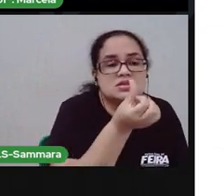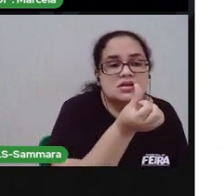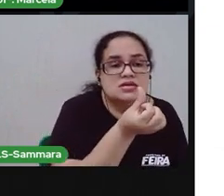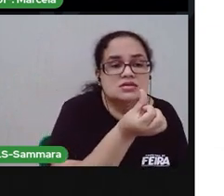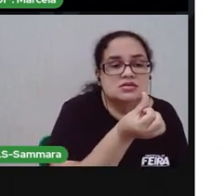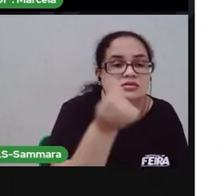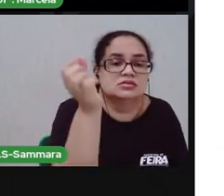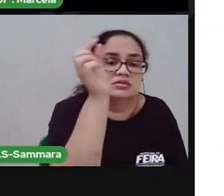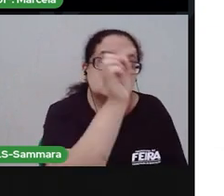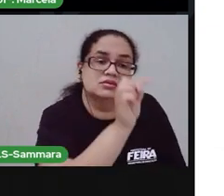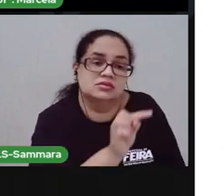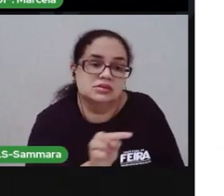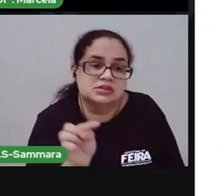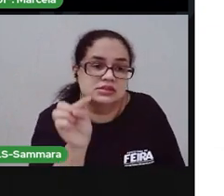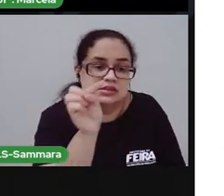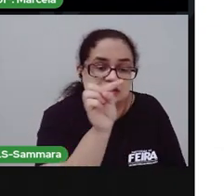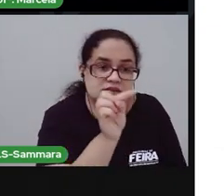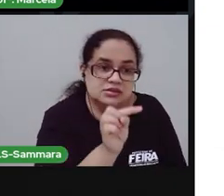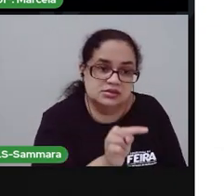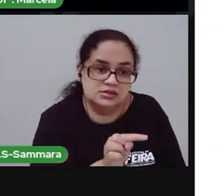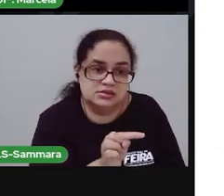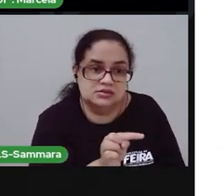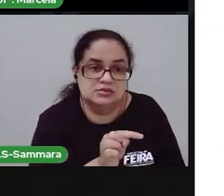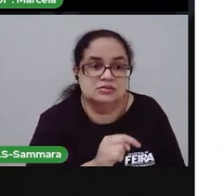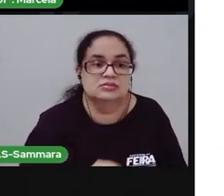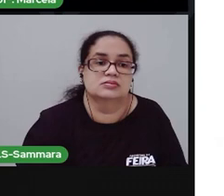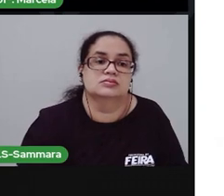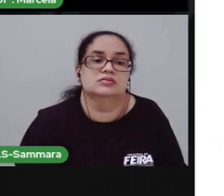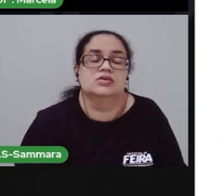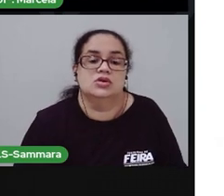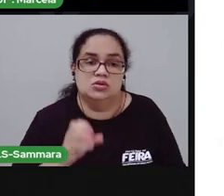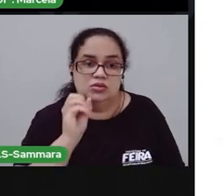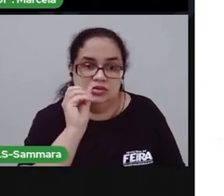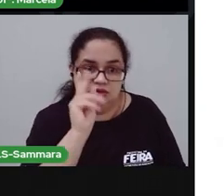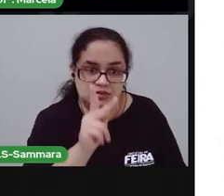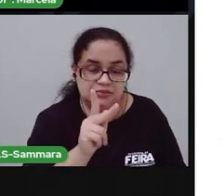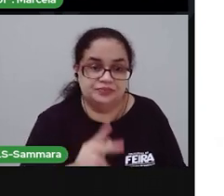ele aqui, escreva ele aqui, faça uma linha e escreva, tá bom?